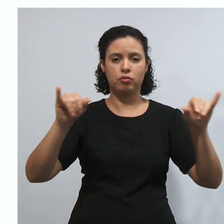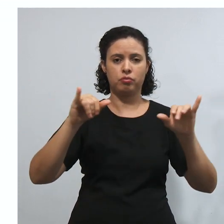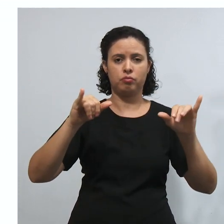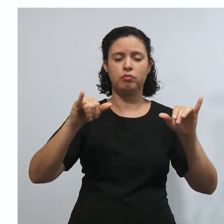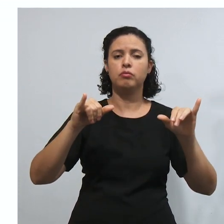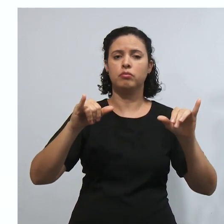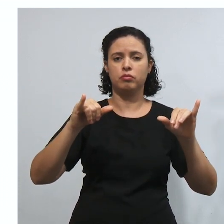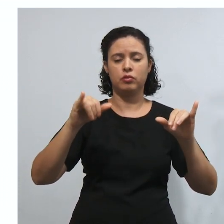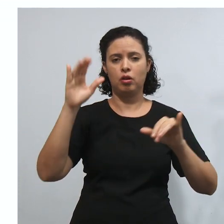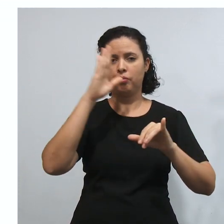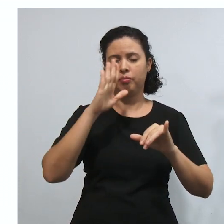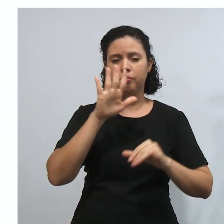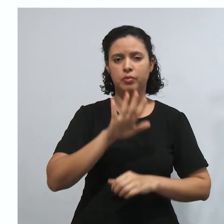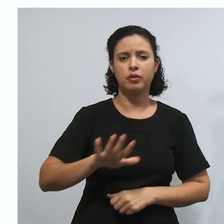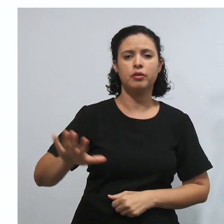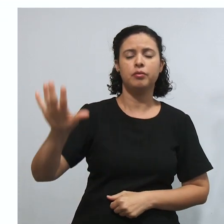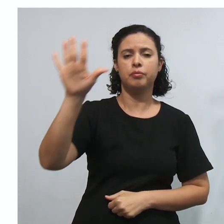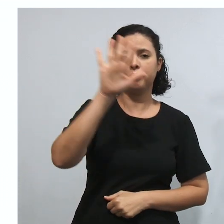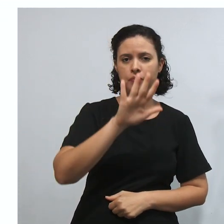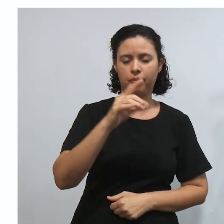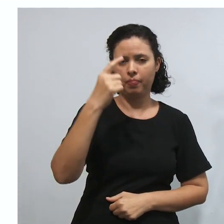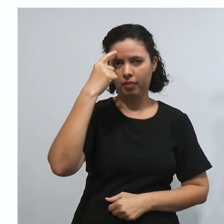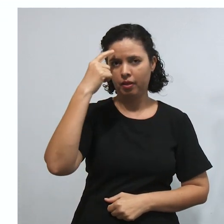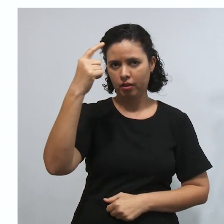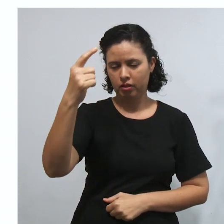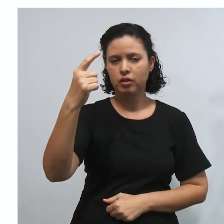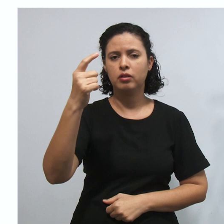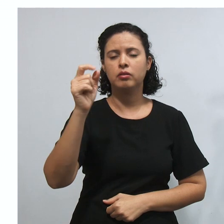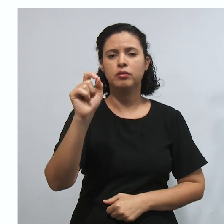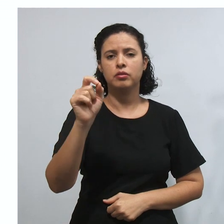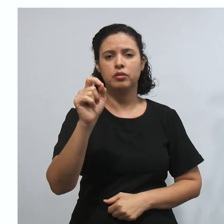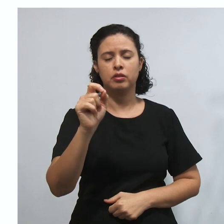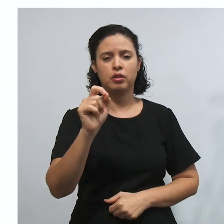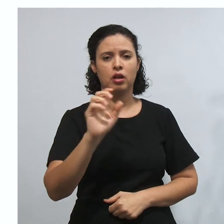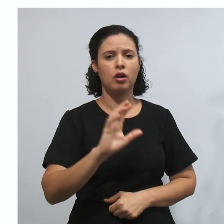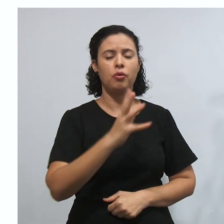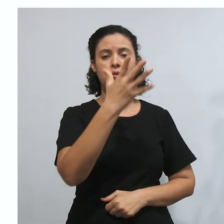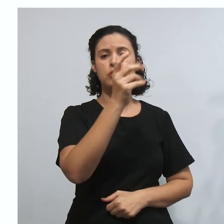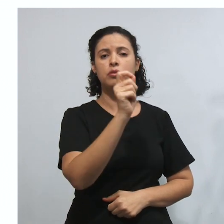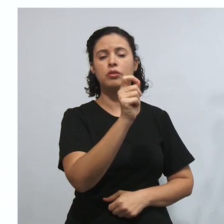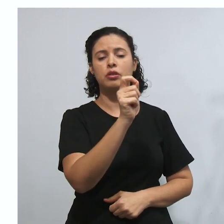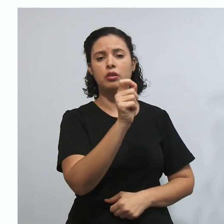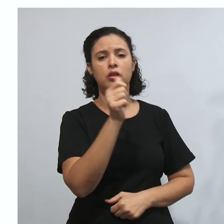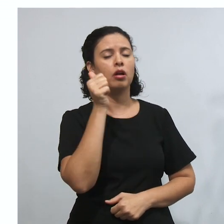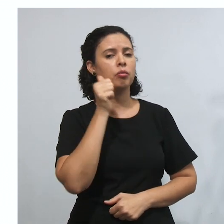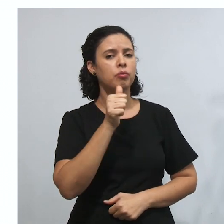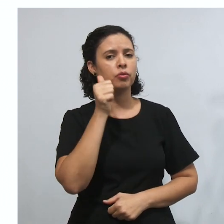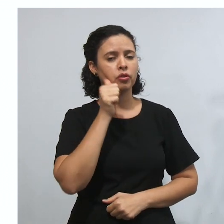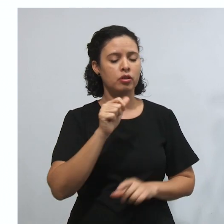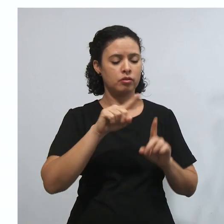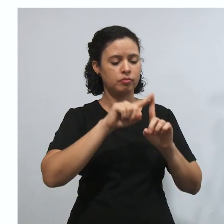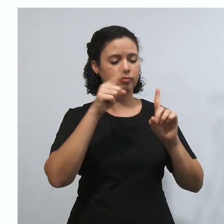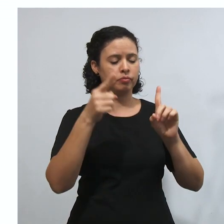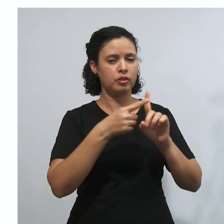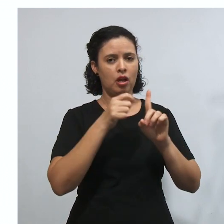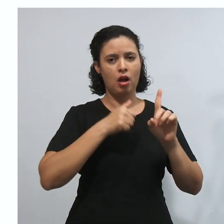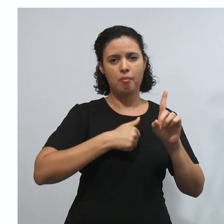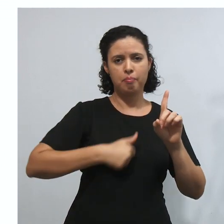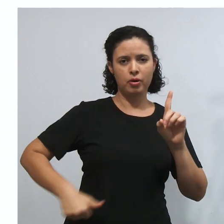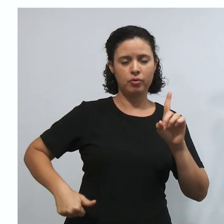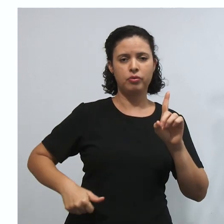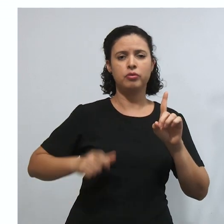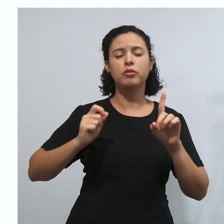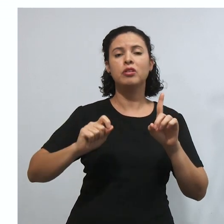matéria que tem que ter repercussão geral. Lembra daquele julgado, como eu estava falando agora, da questão da mulher poder fazer o aborto de feto